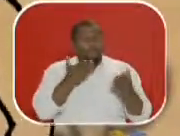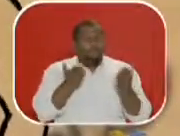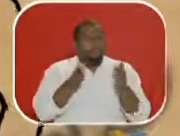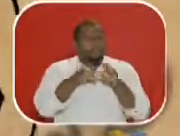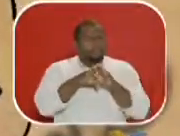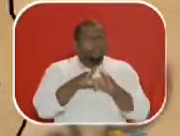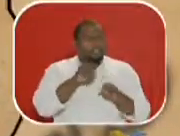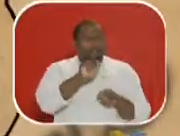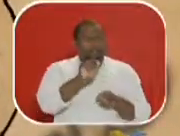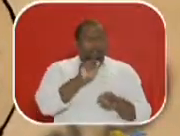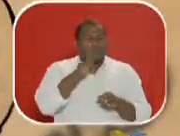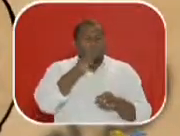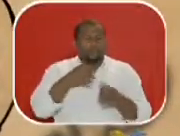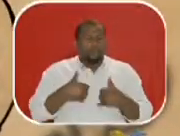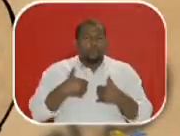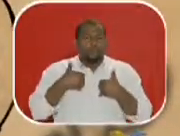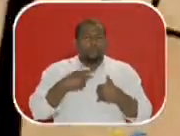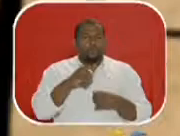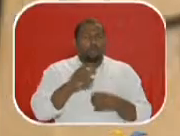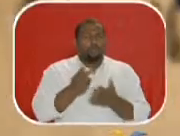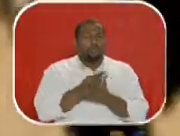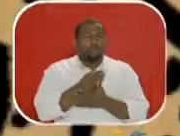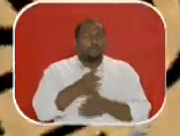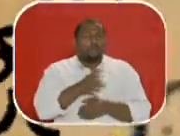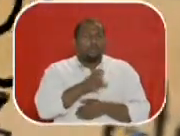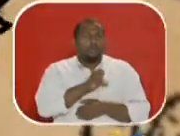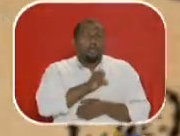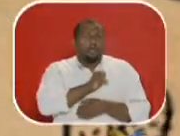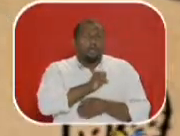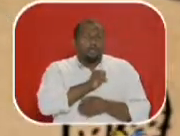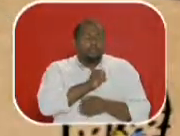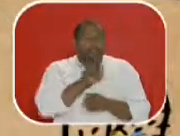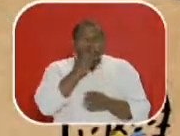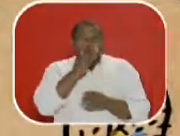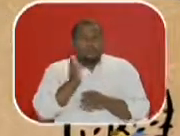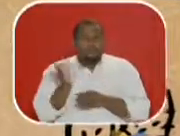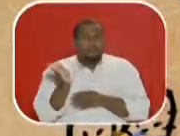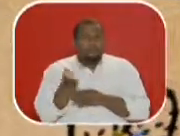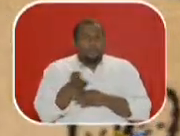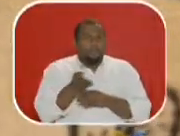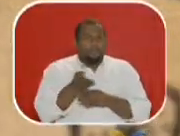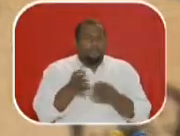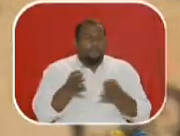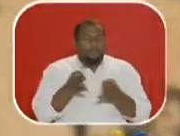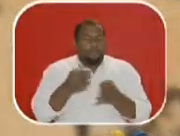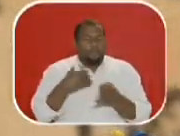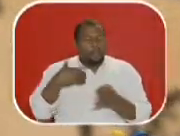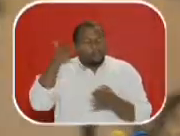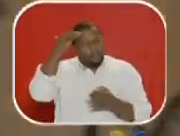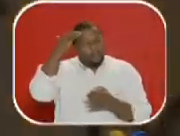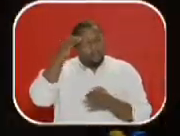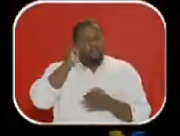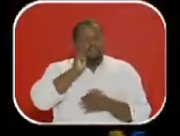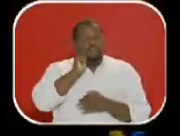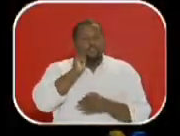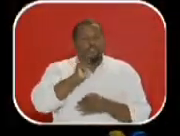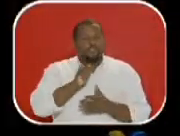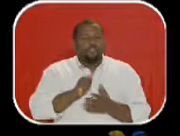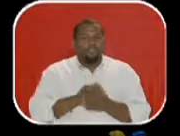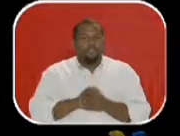flechado, quando seu destino mudou de rumo. Quando o amor desceu sua machadada certeira na cabeça da menina.